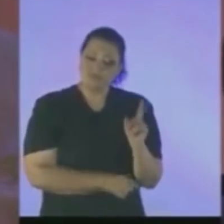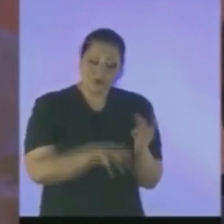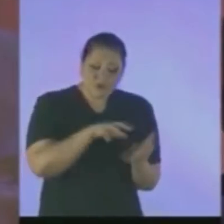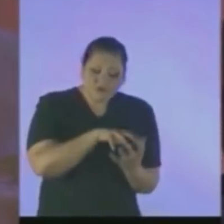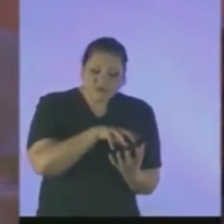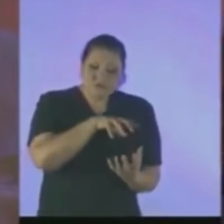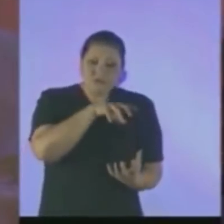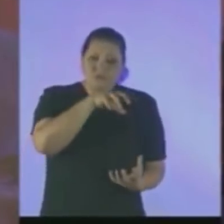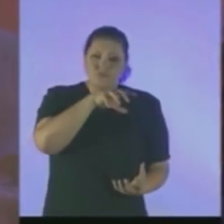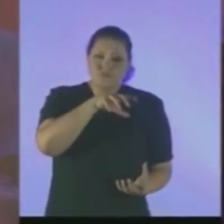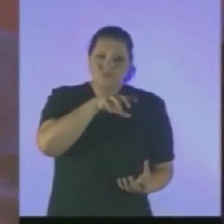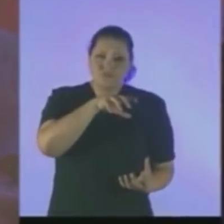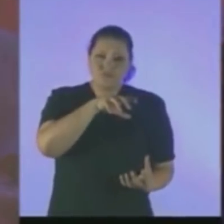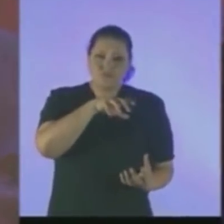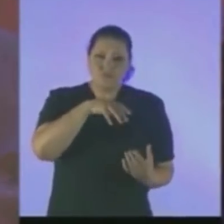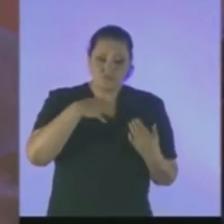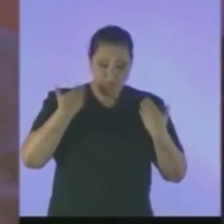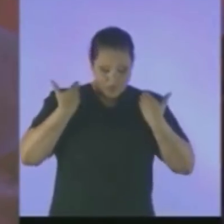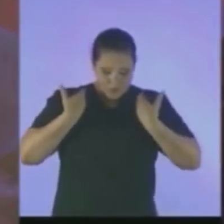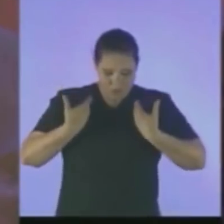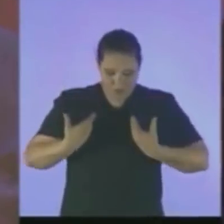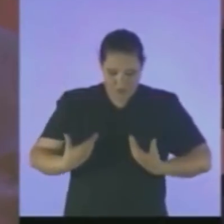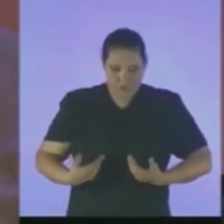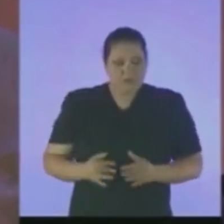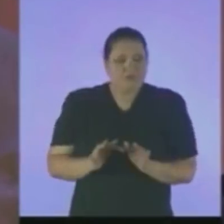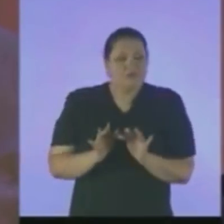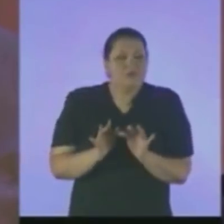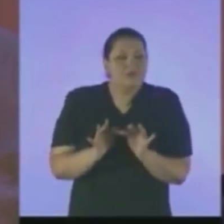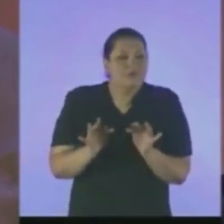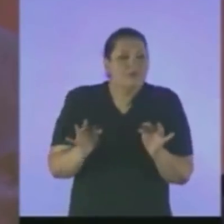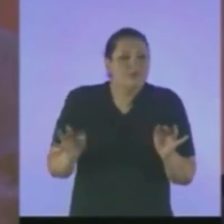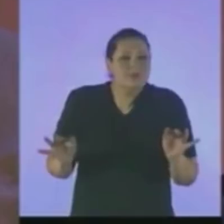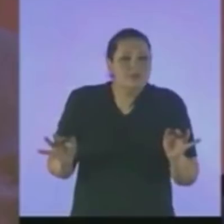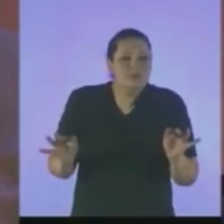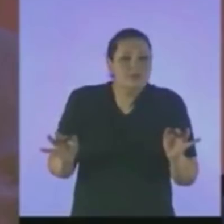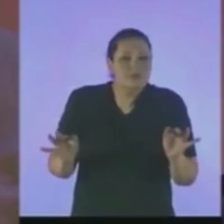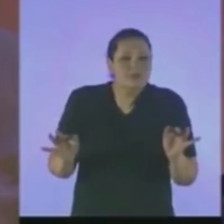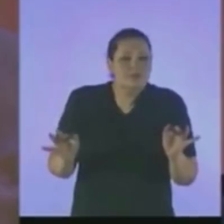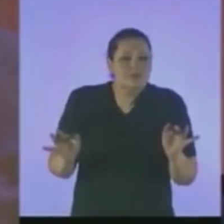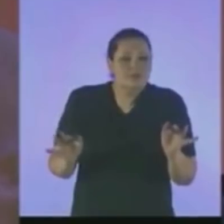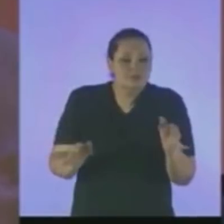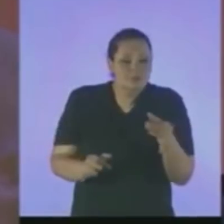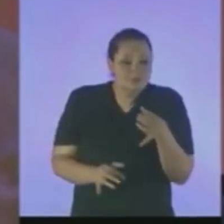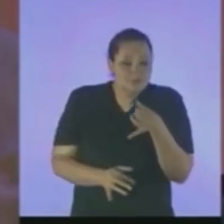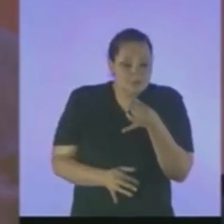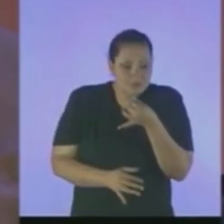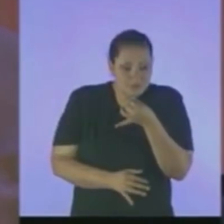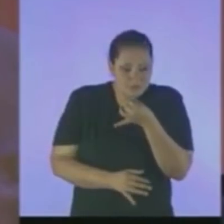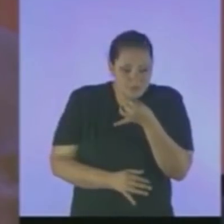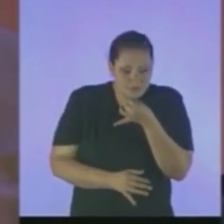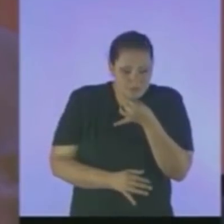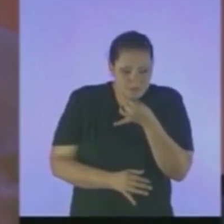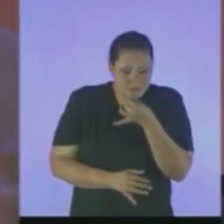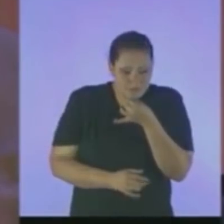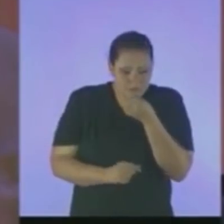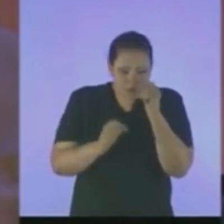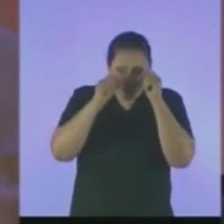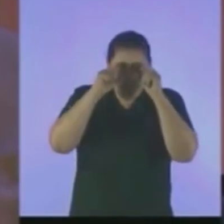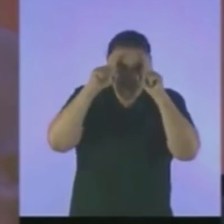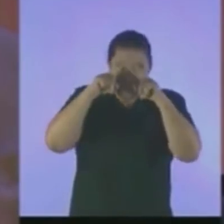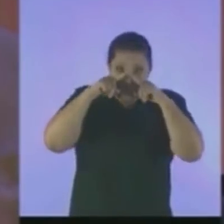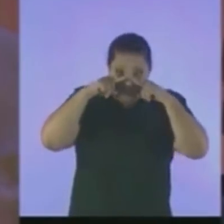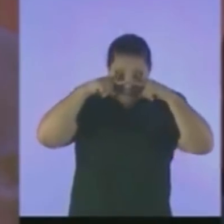Traje modesto Semblante melancólico E olhos encovados